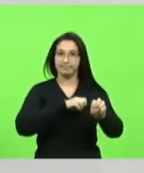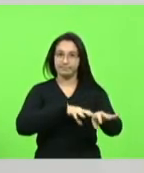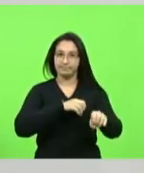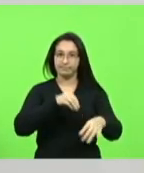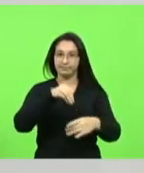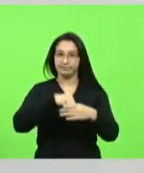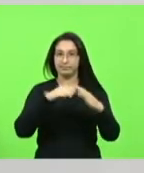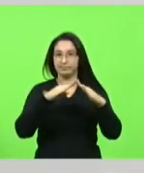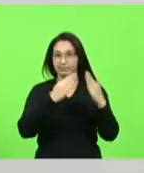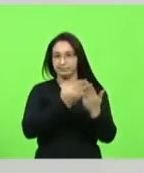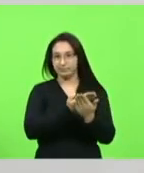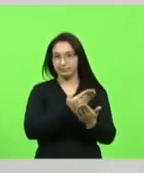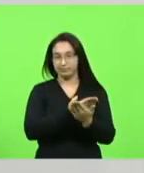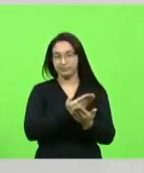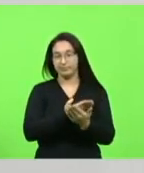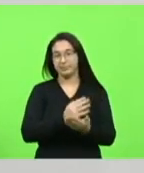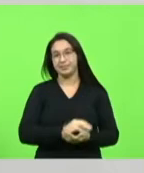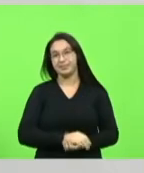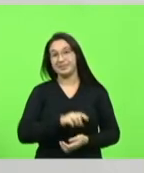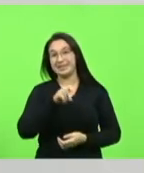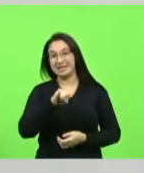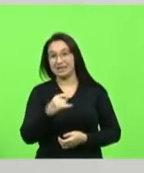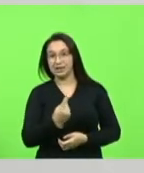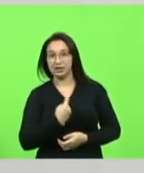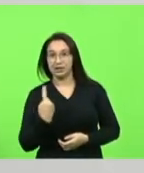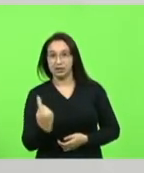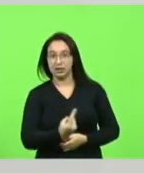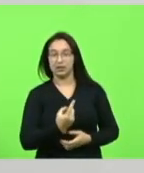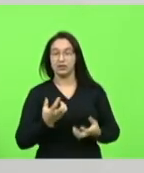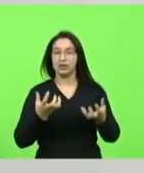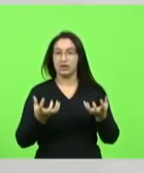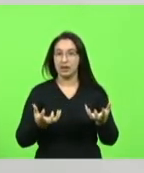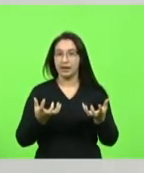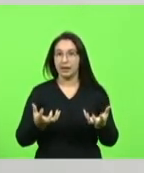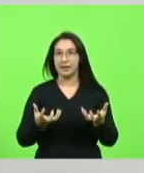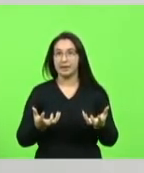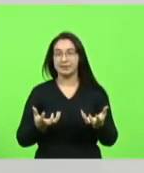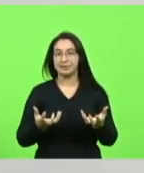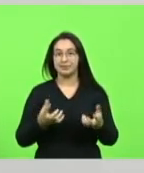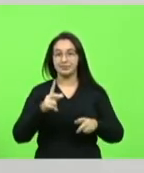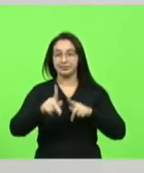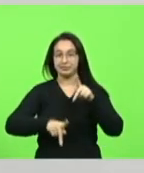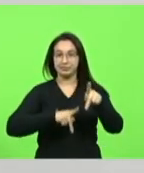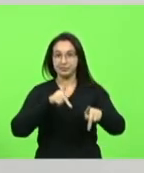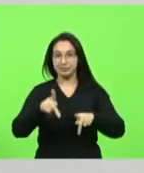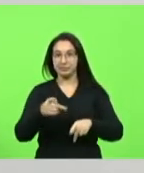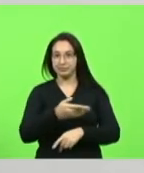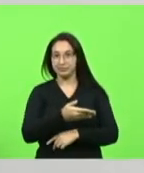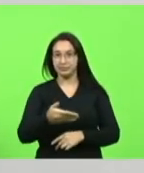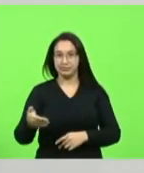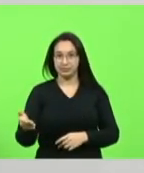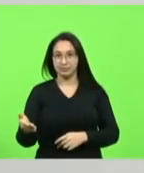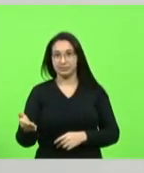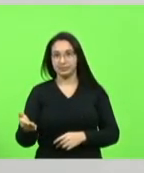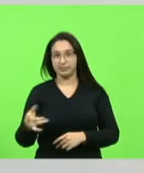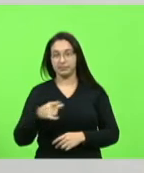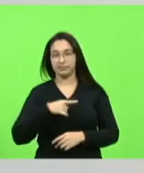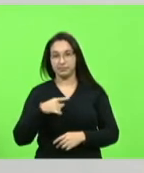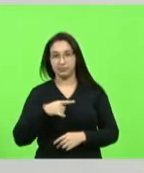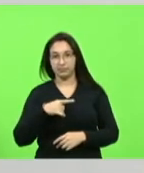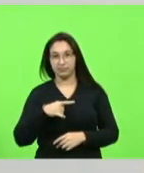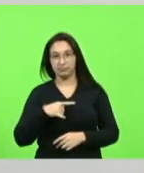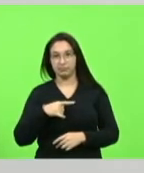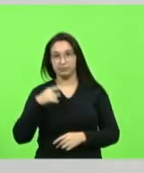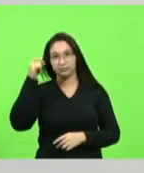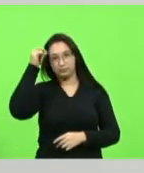se nós pretendemos que a população tenha conhecimento